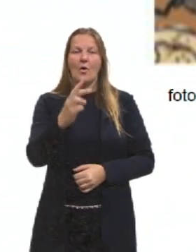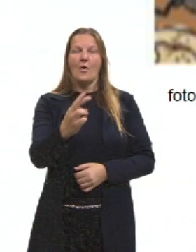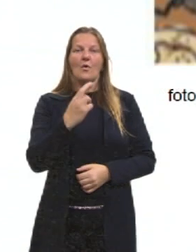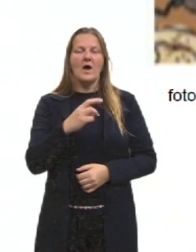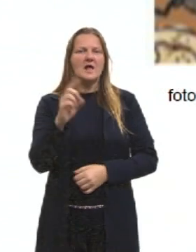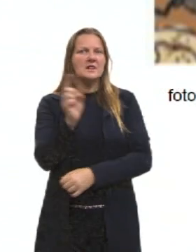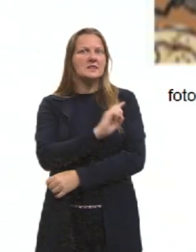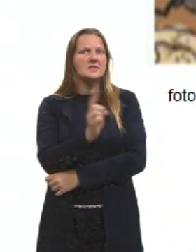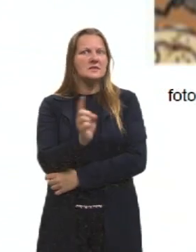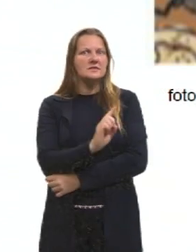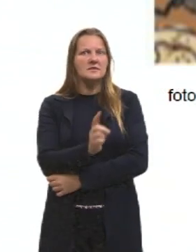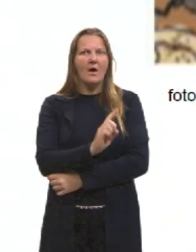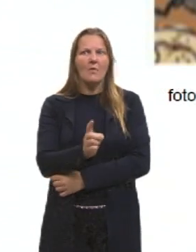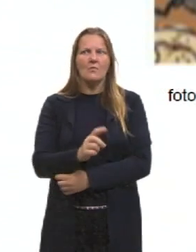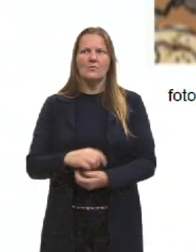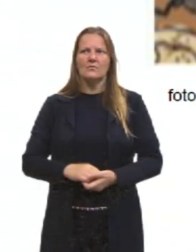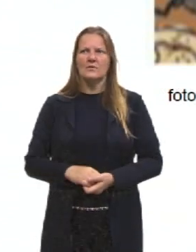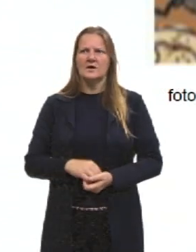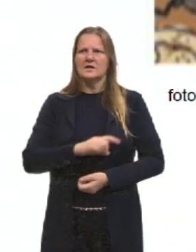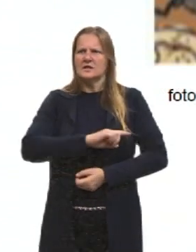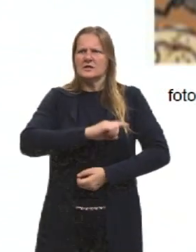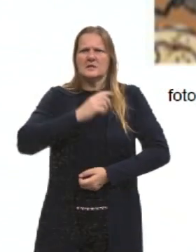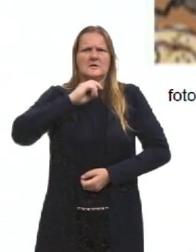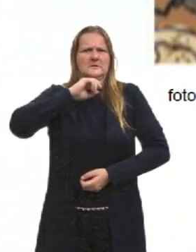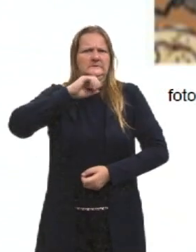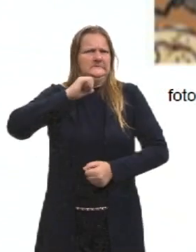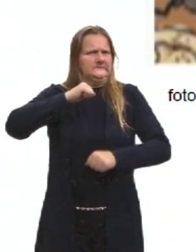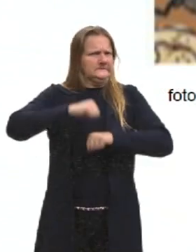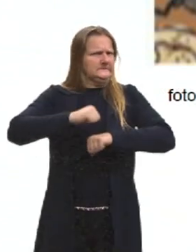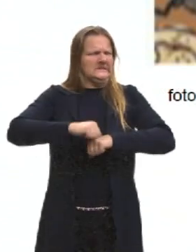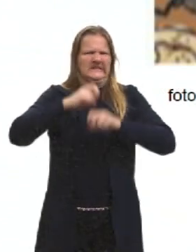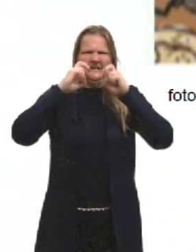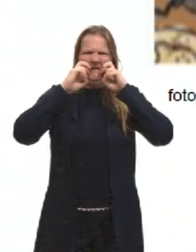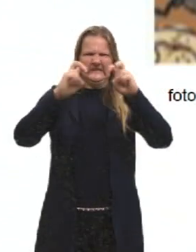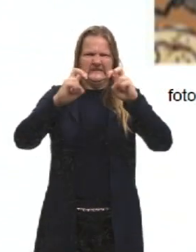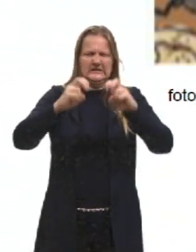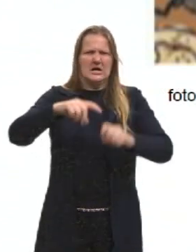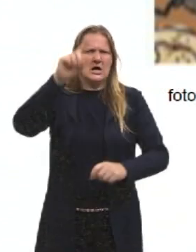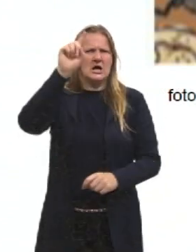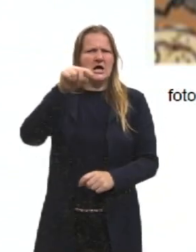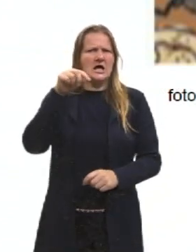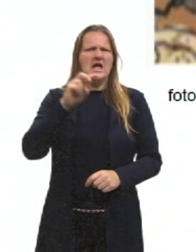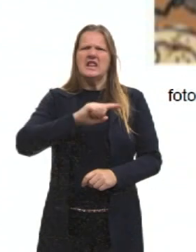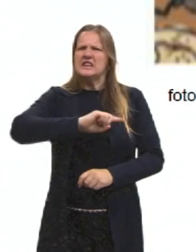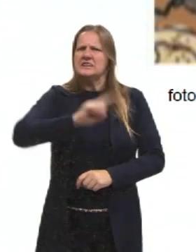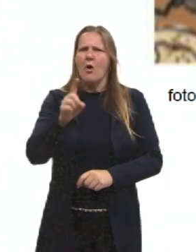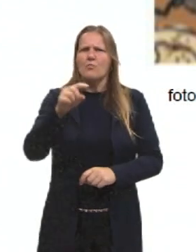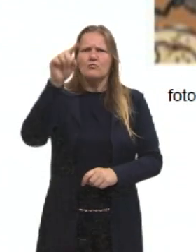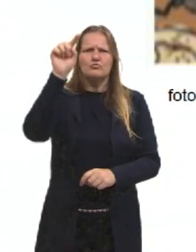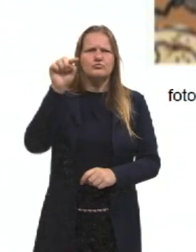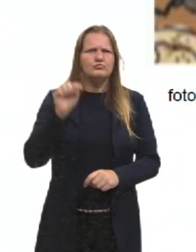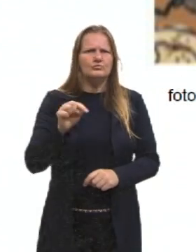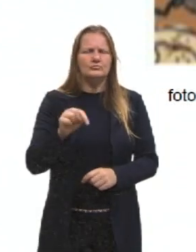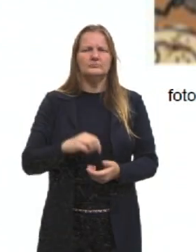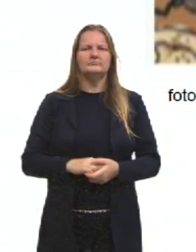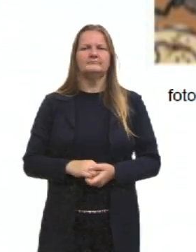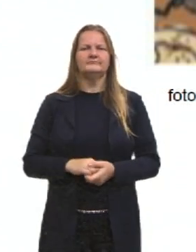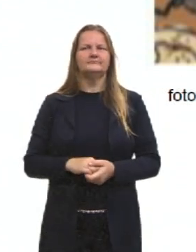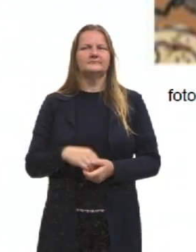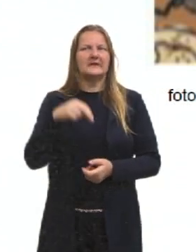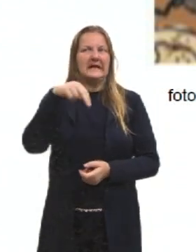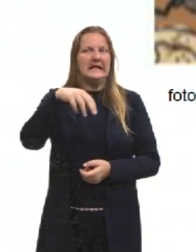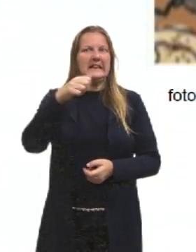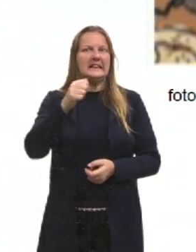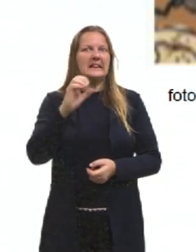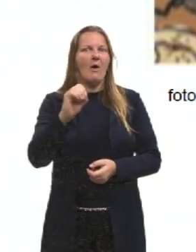responde, não. E um não bem duro, porque é um não que vem com um ponto de exclamação ali. E aí a gente pega também o significado